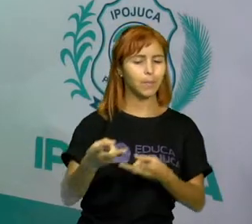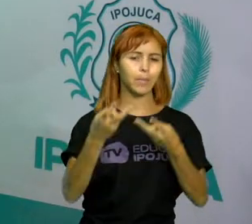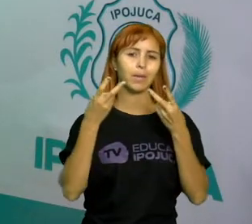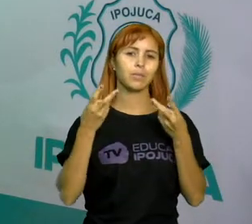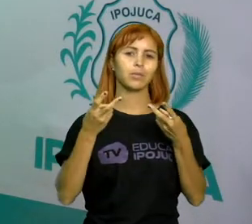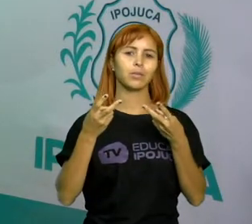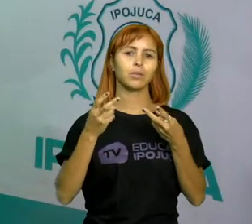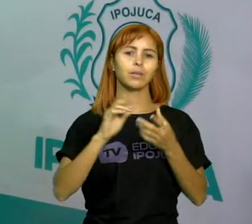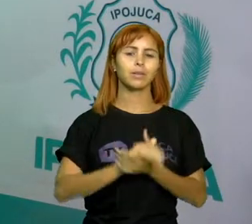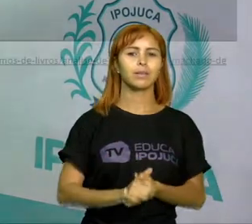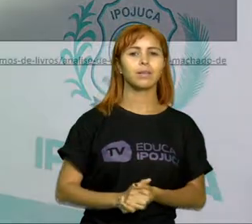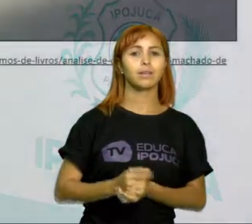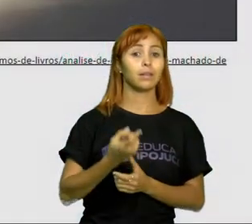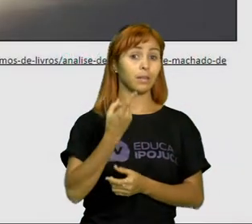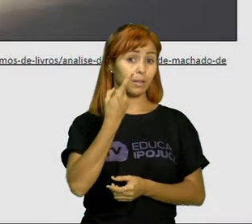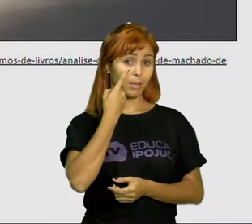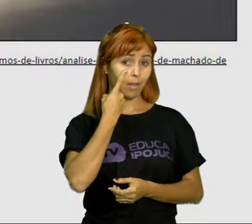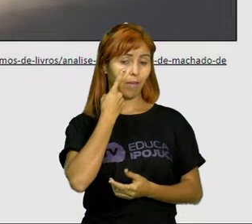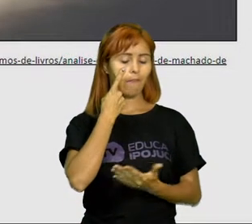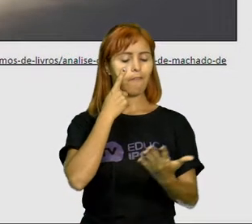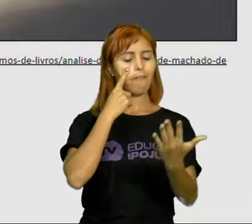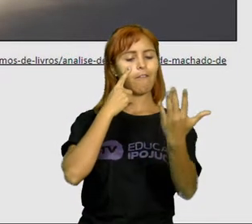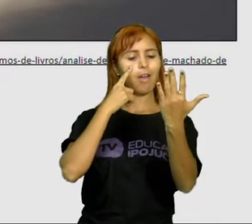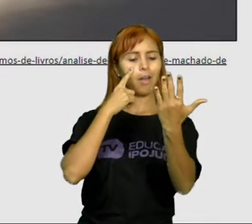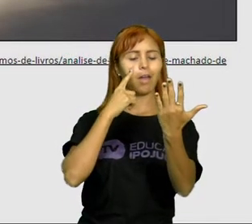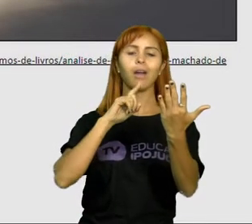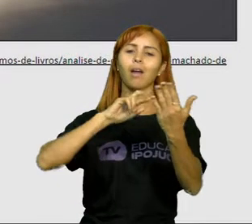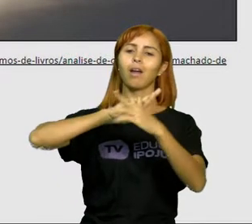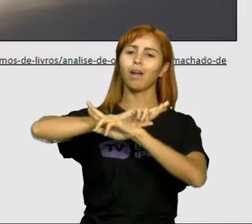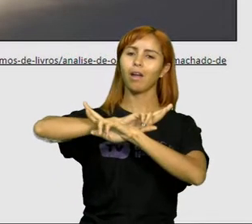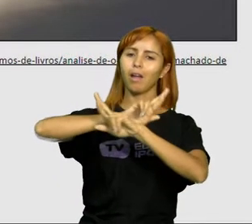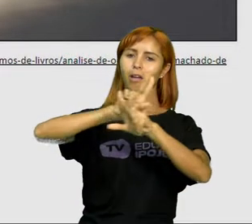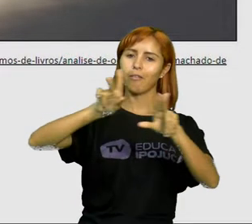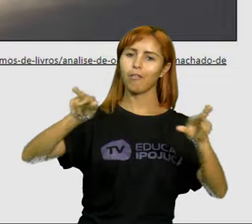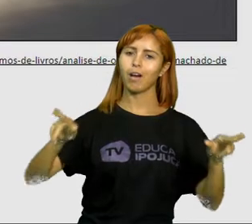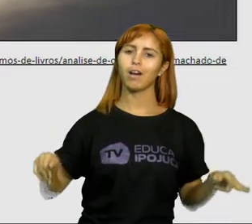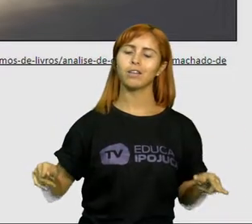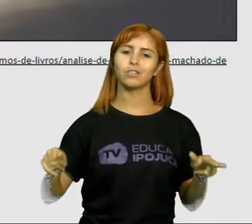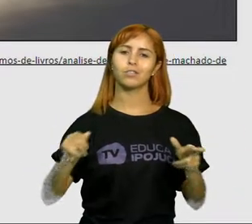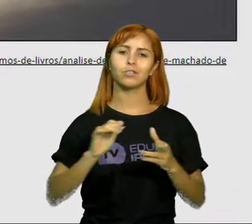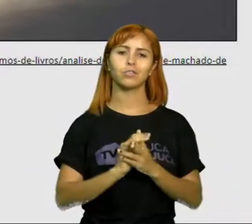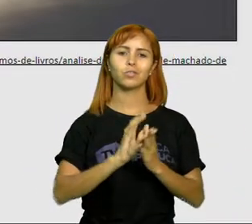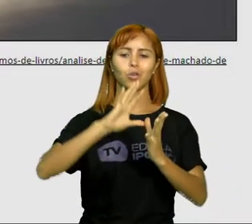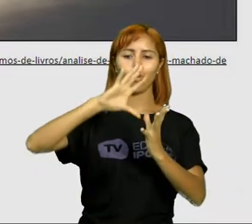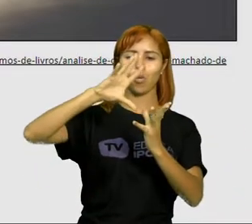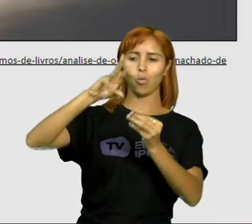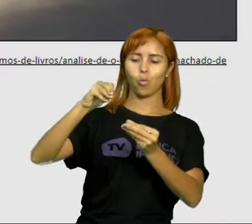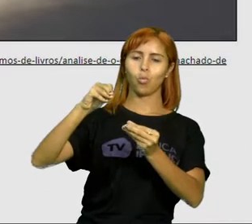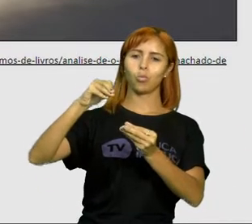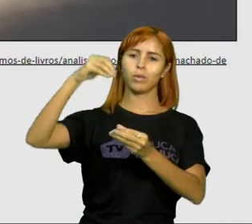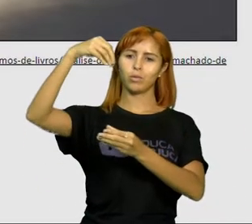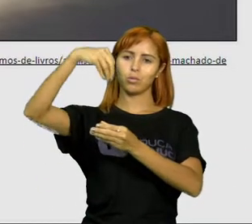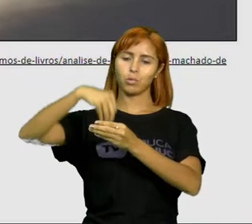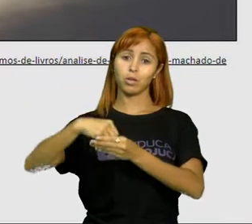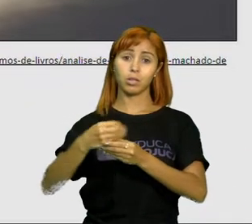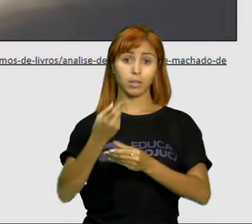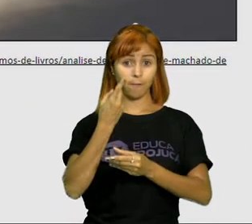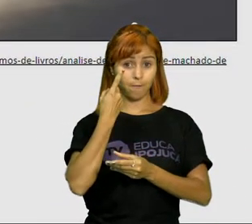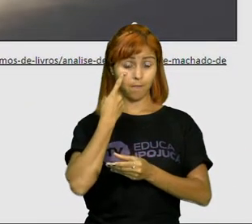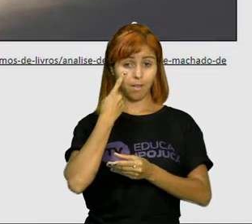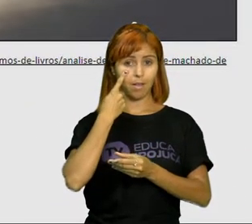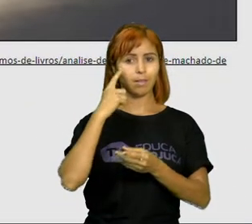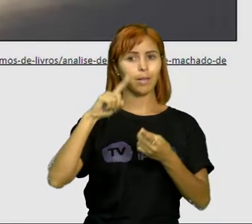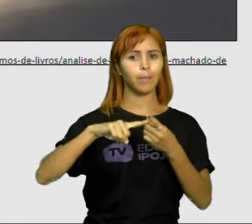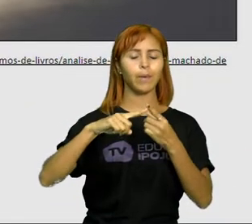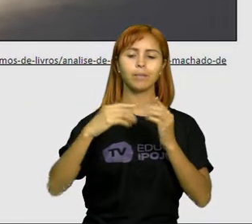que aqui, ó, se vê, o homem se vê em várias camadas no mundo. Porque a gente se vê também